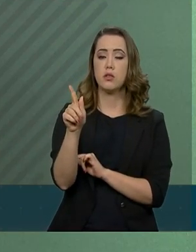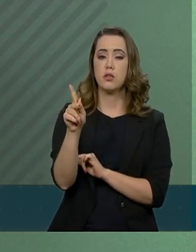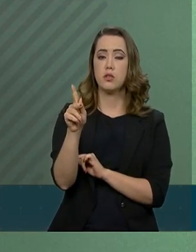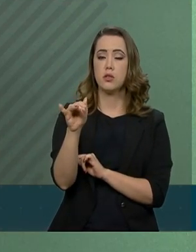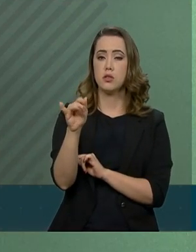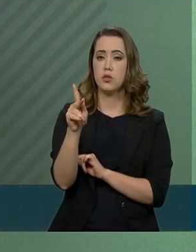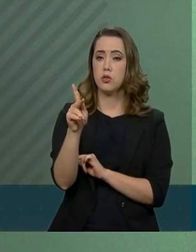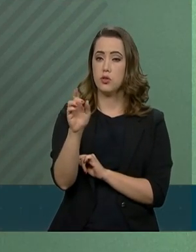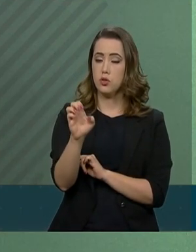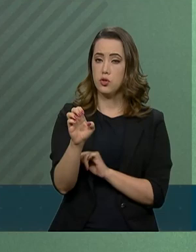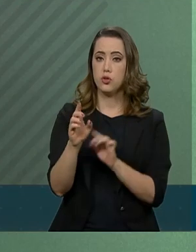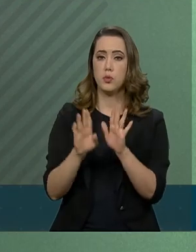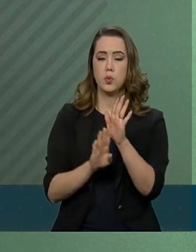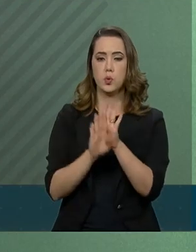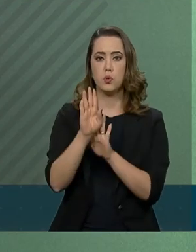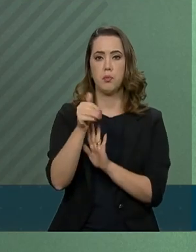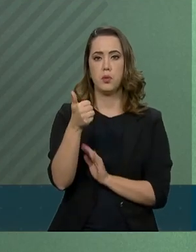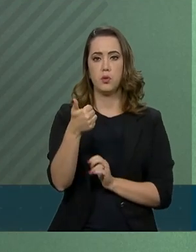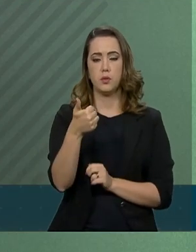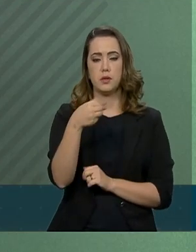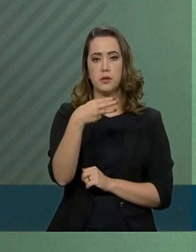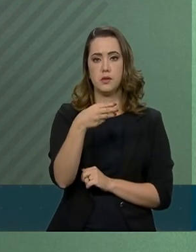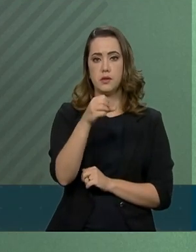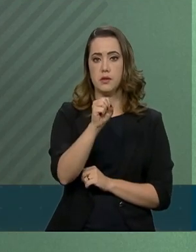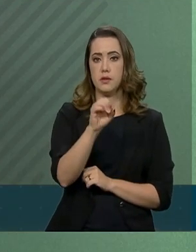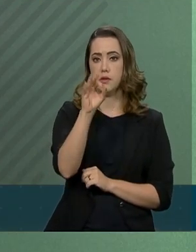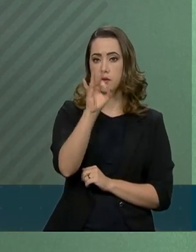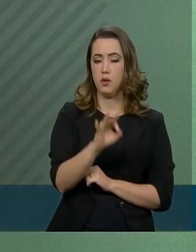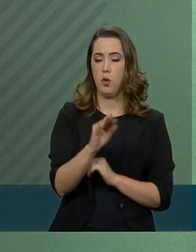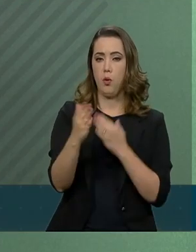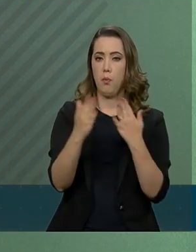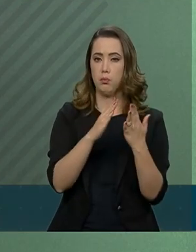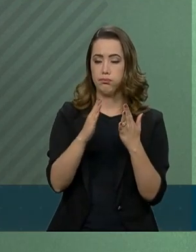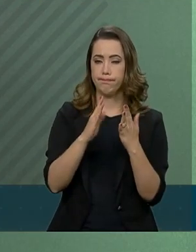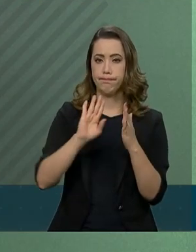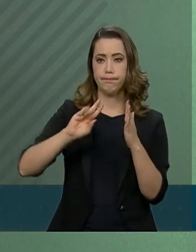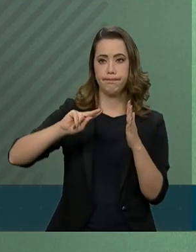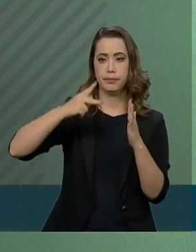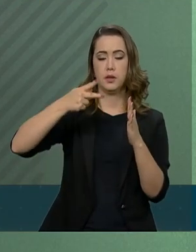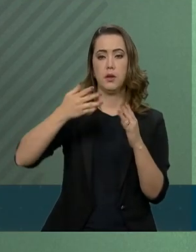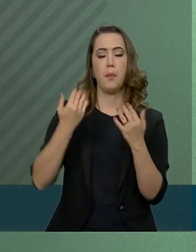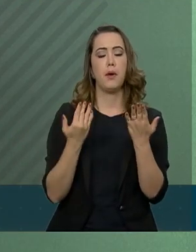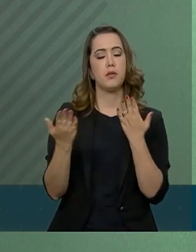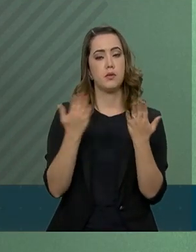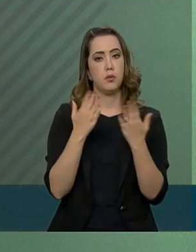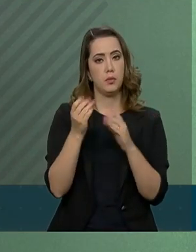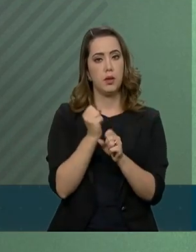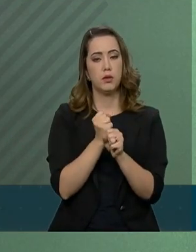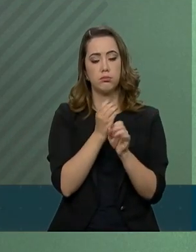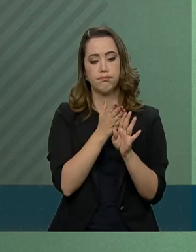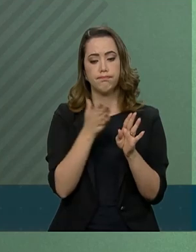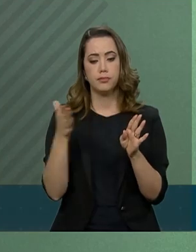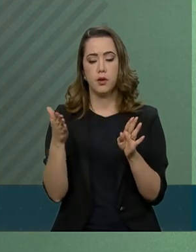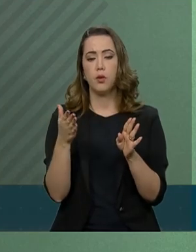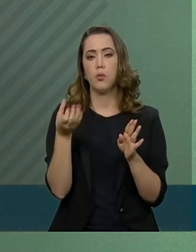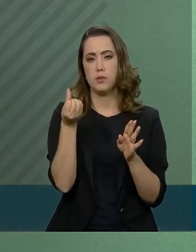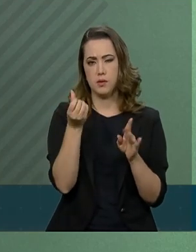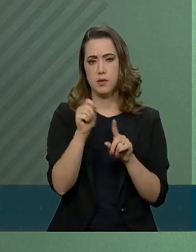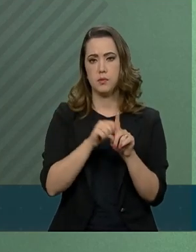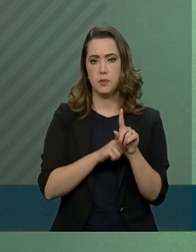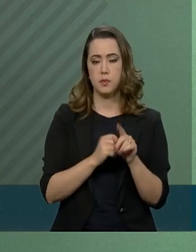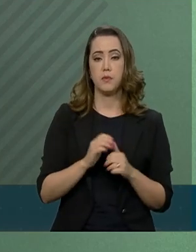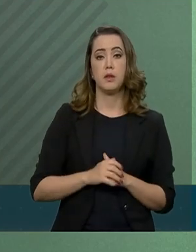138% acima do previsto e na Paraíba superou a expectativa em